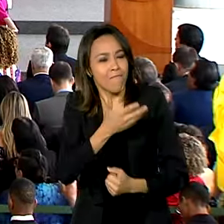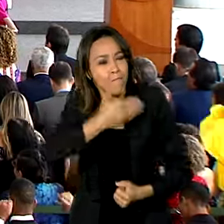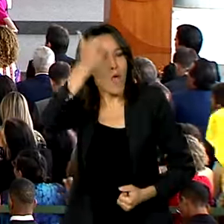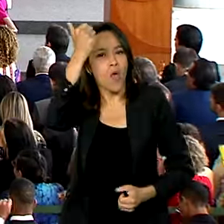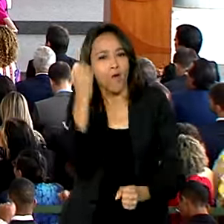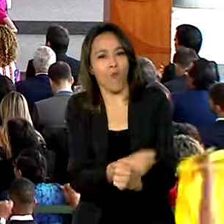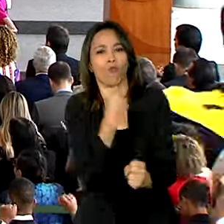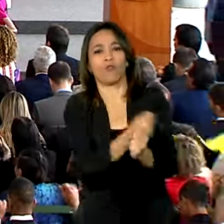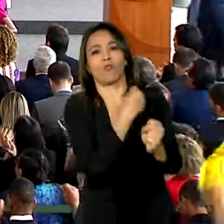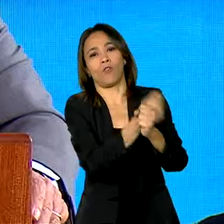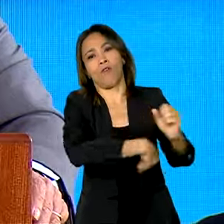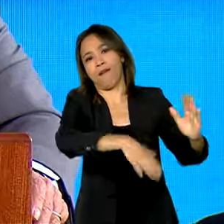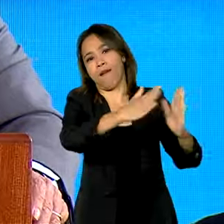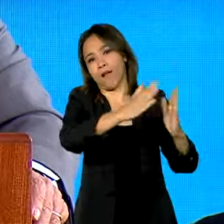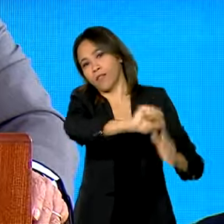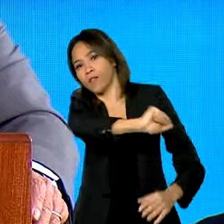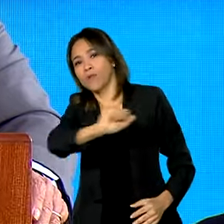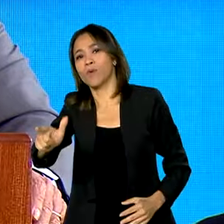que os empresários.